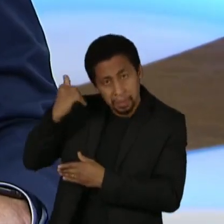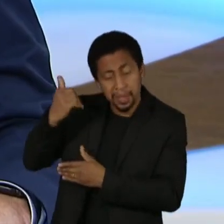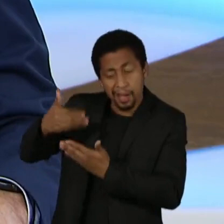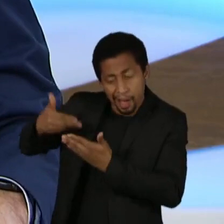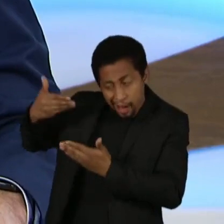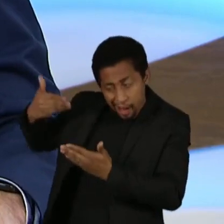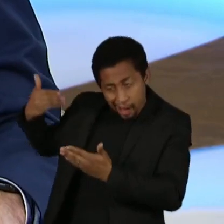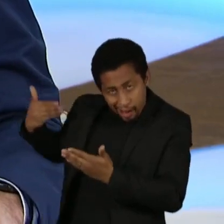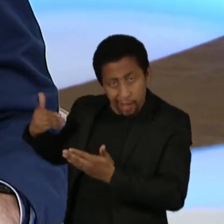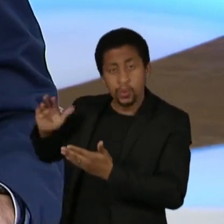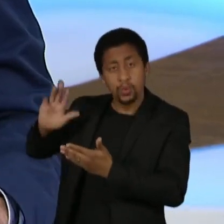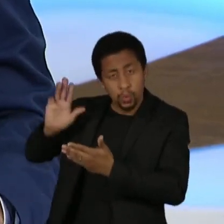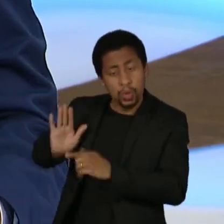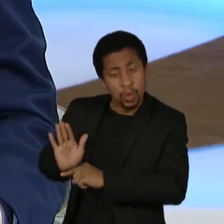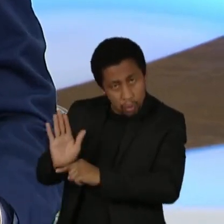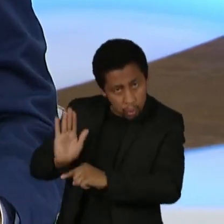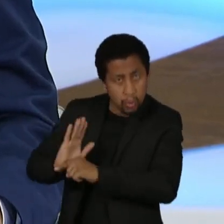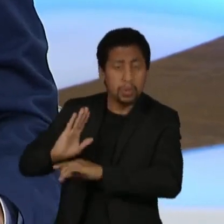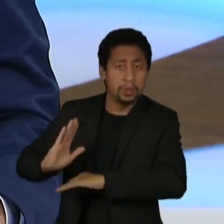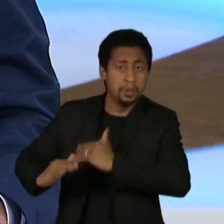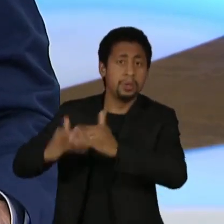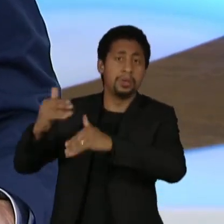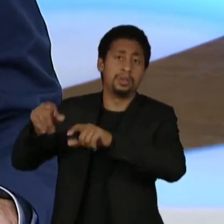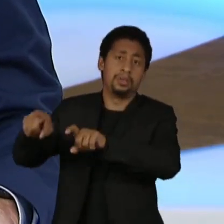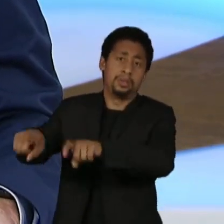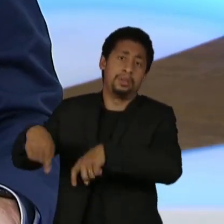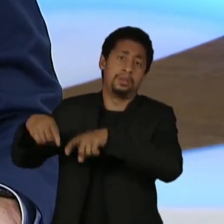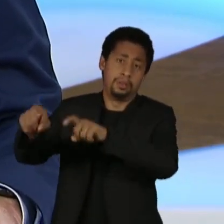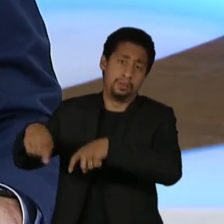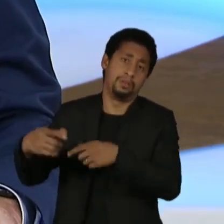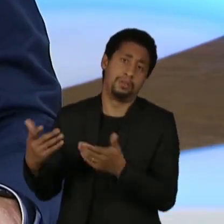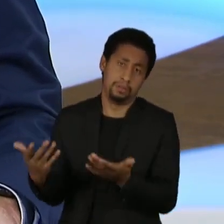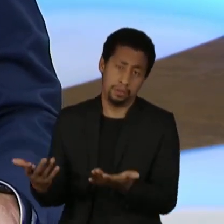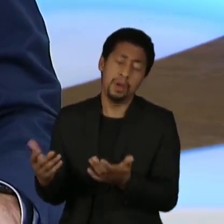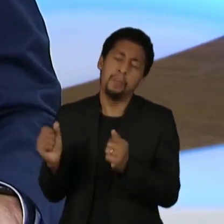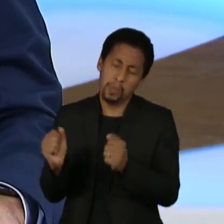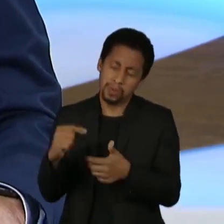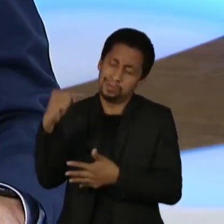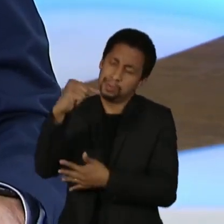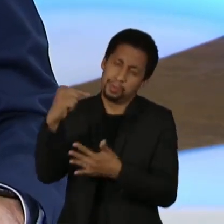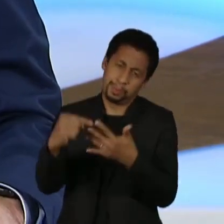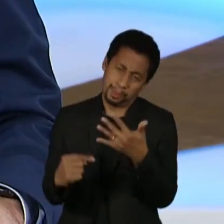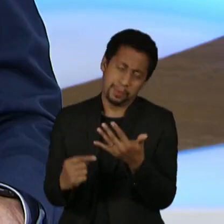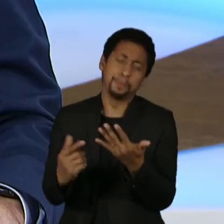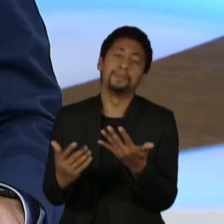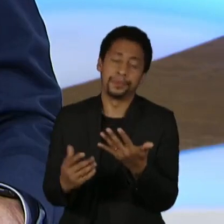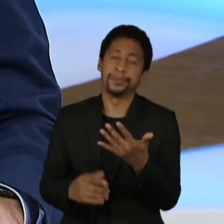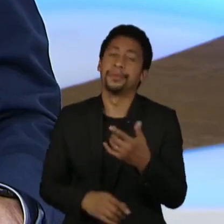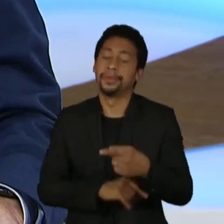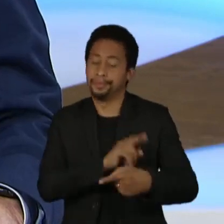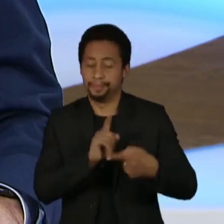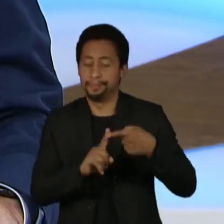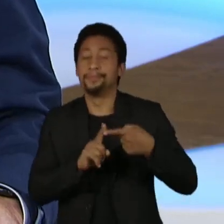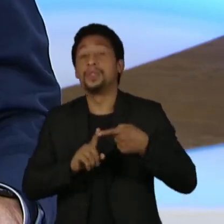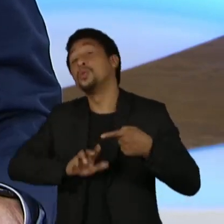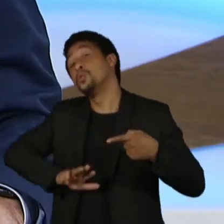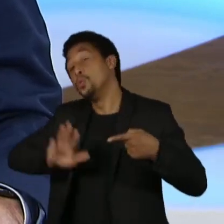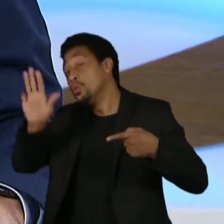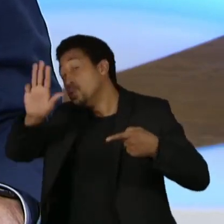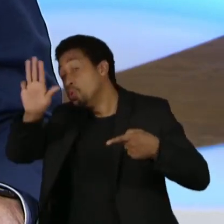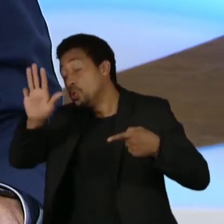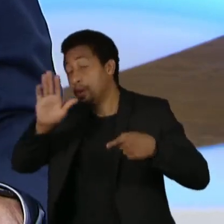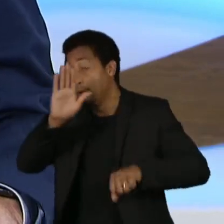como presidente da República para o desenvolvimento dessa agropecuária. Eu posso aqui me nominar. Foi o presidente Lula, por exemplo, que no